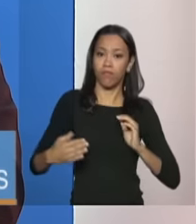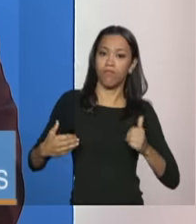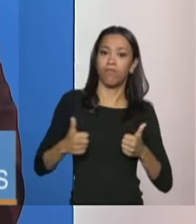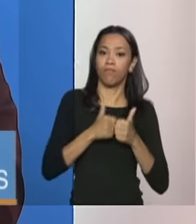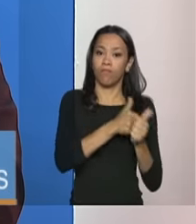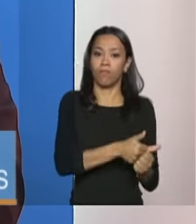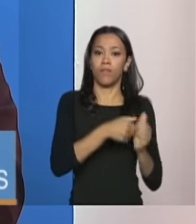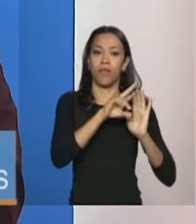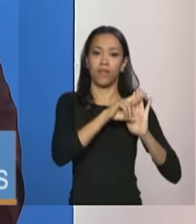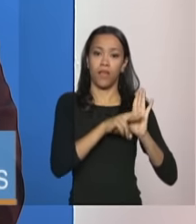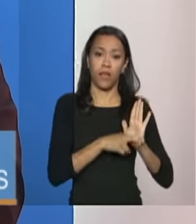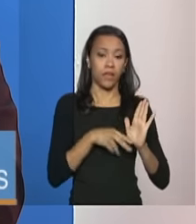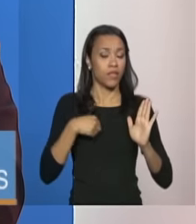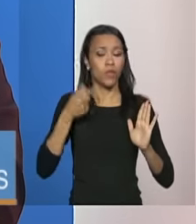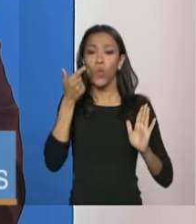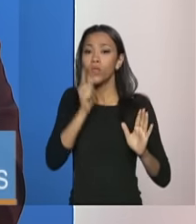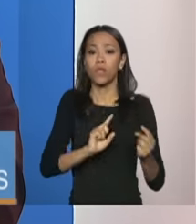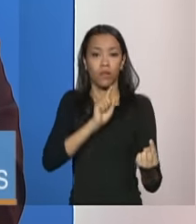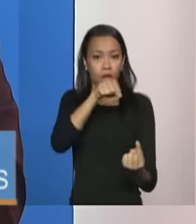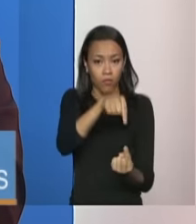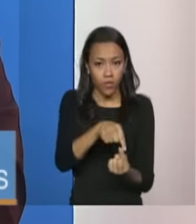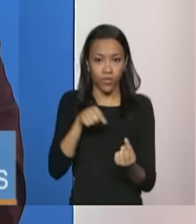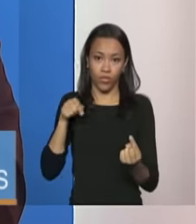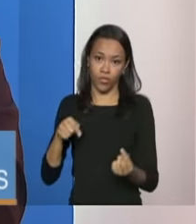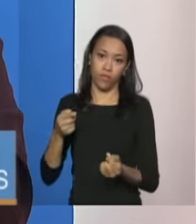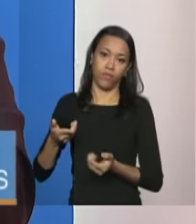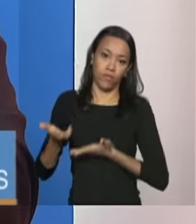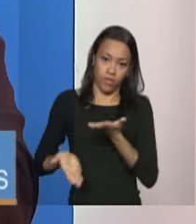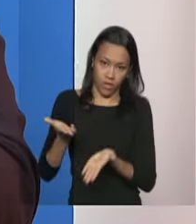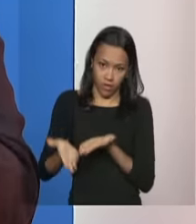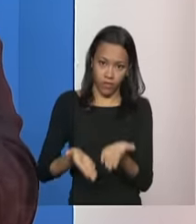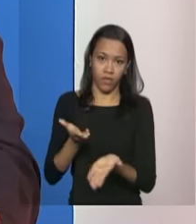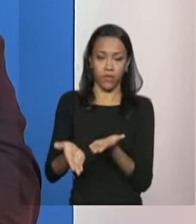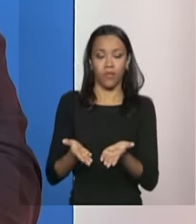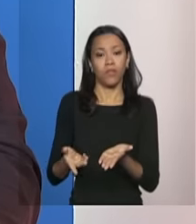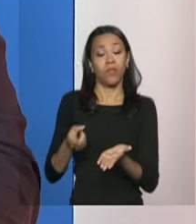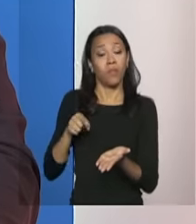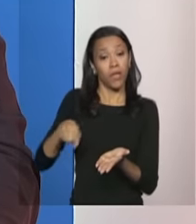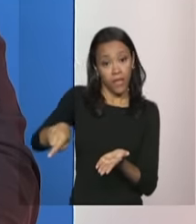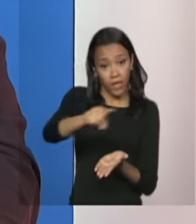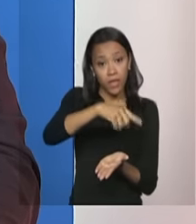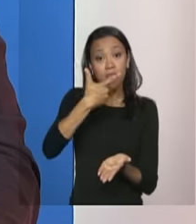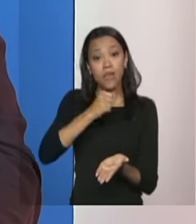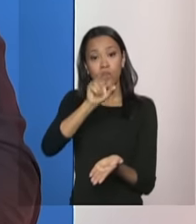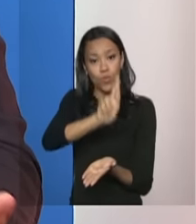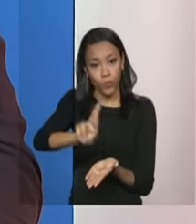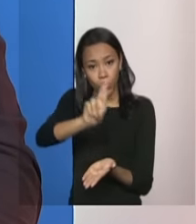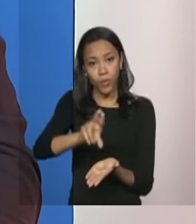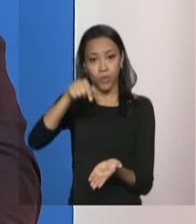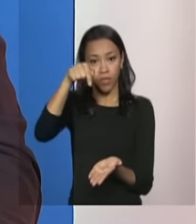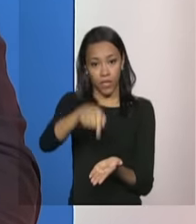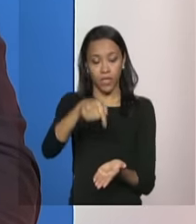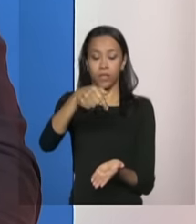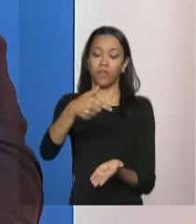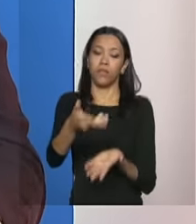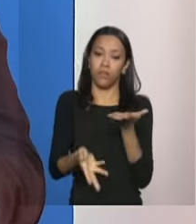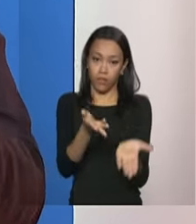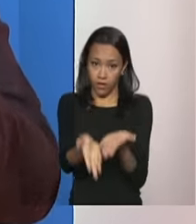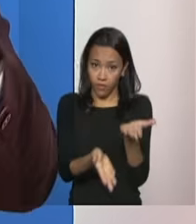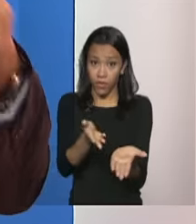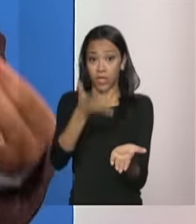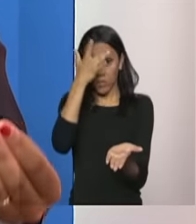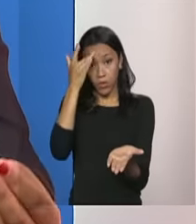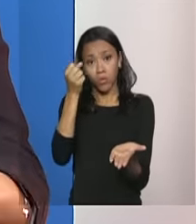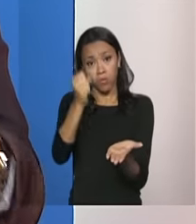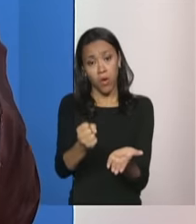não alcançam o objetivo que elas precisam alcançar para que os usuários do serviço que são as pessoas que estão lá elas